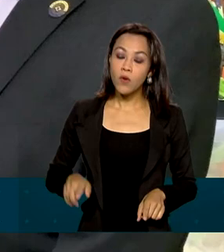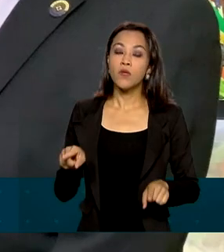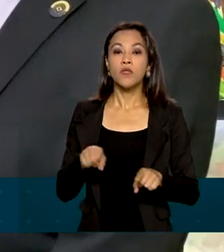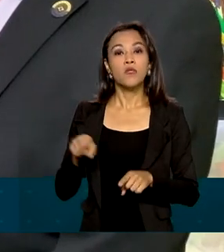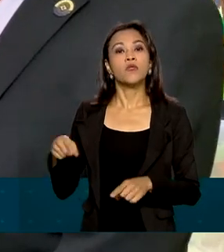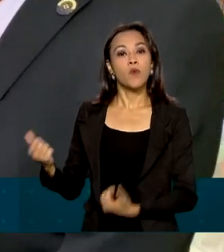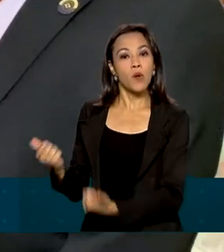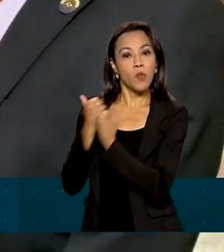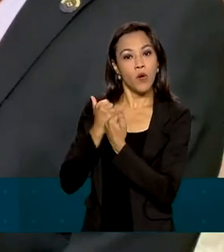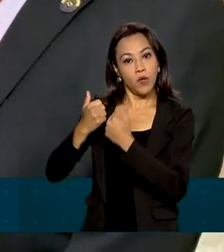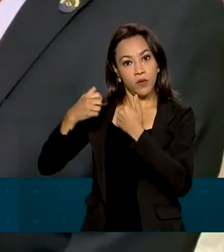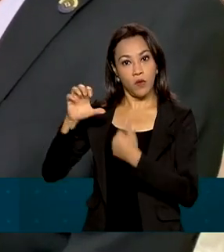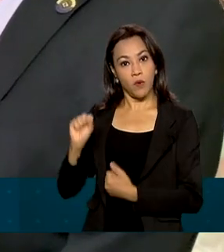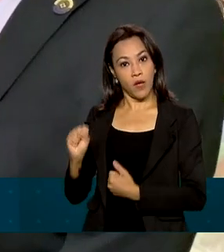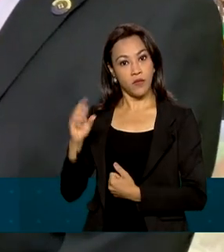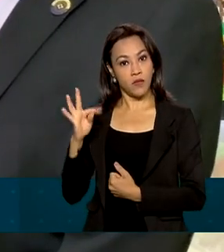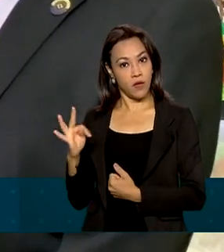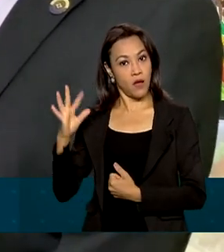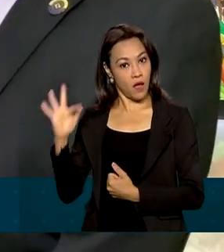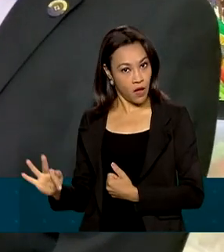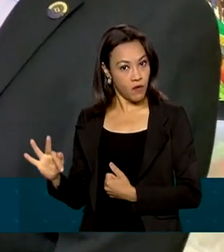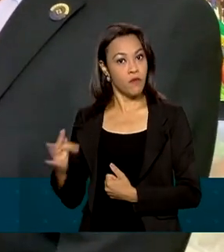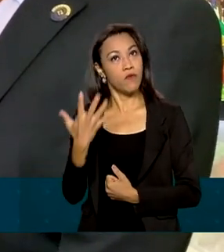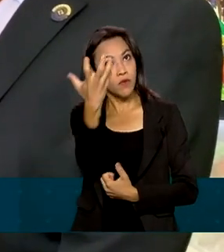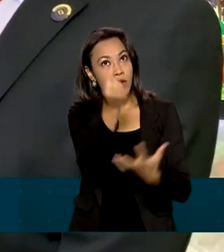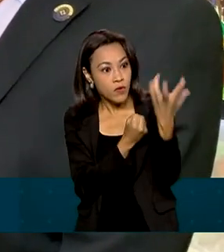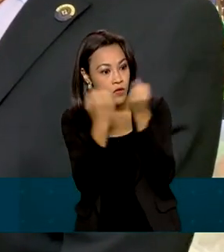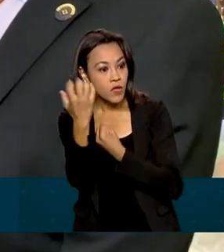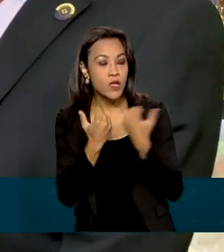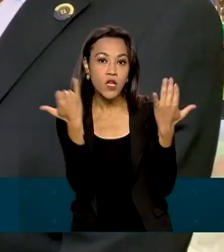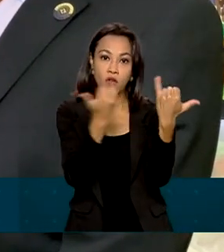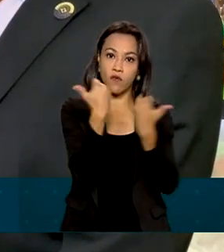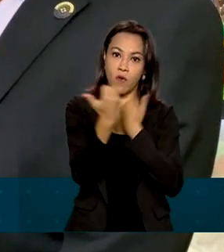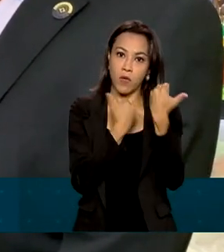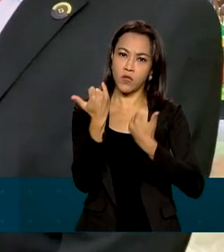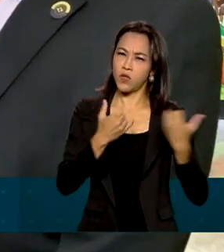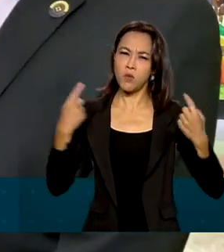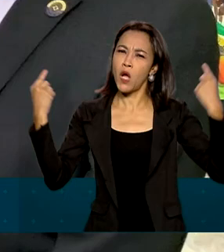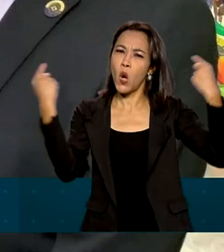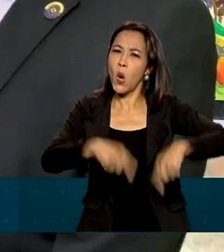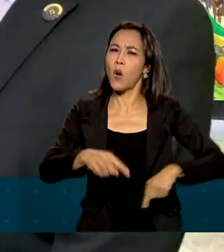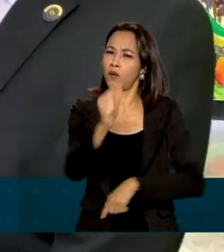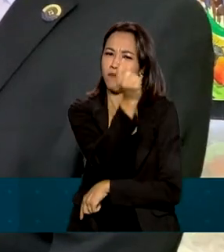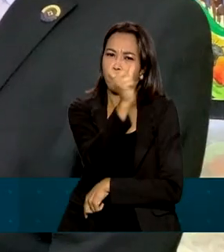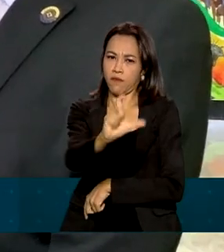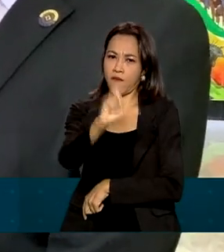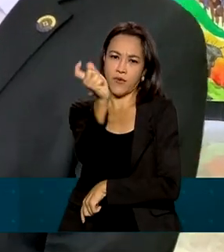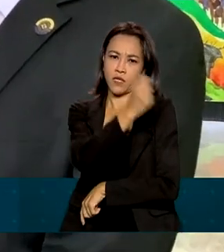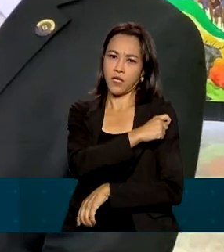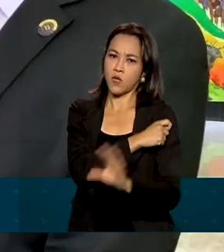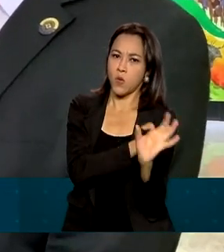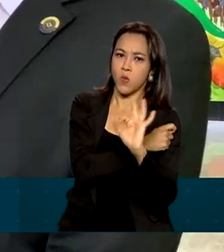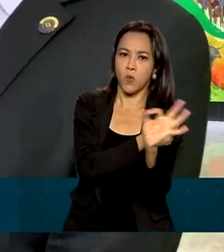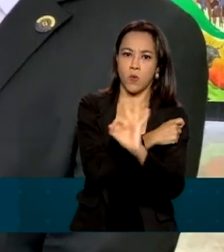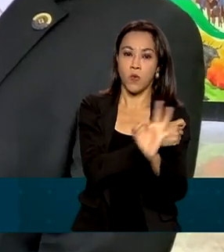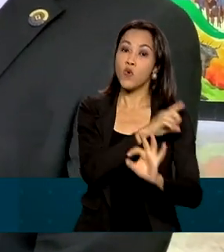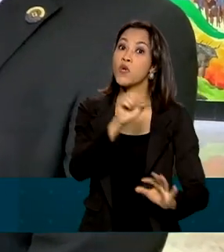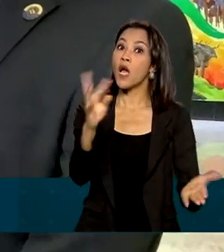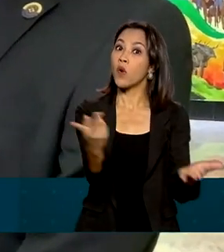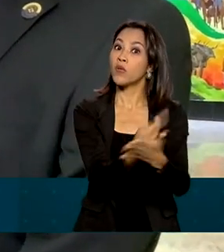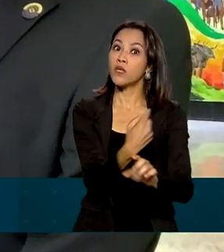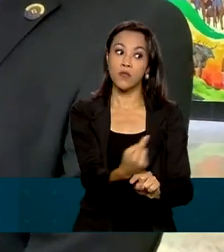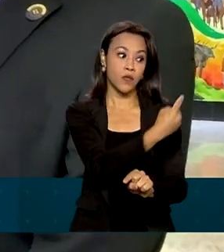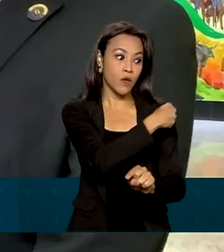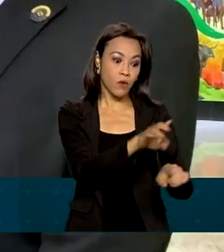Tribunal Federal, que prestem essas informações, e não só informações quanto à vacinação, mas, fundamentalmente, presidente, o que ocorreu com essas